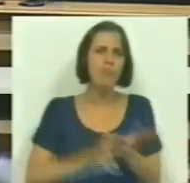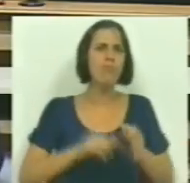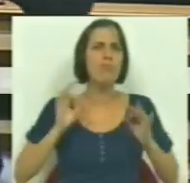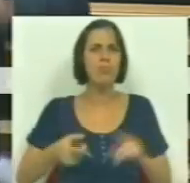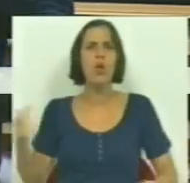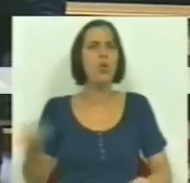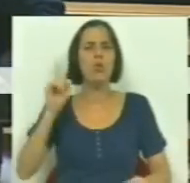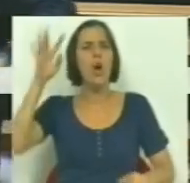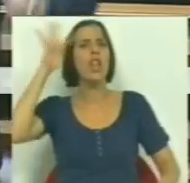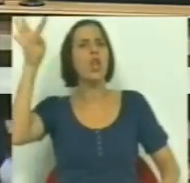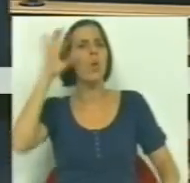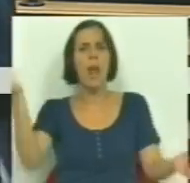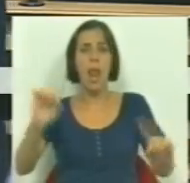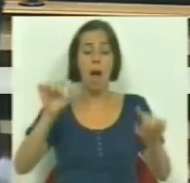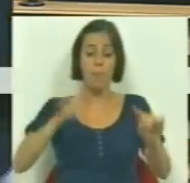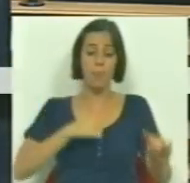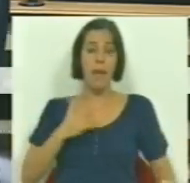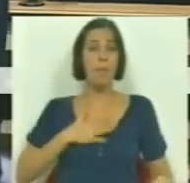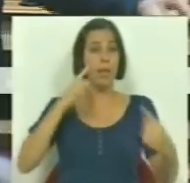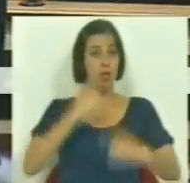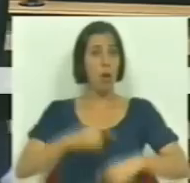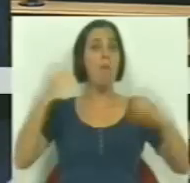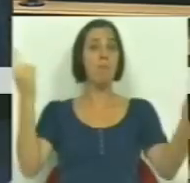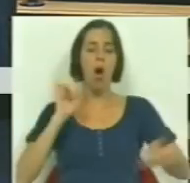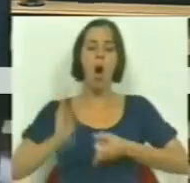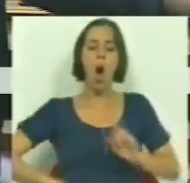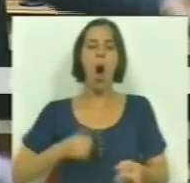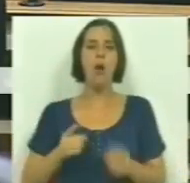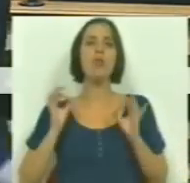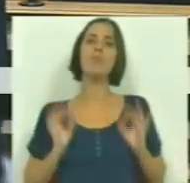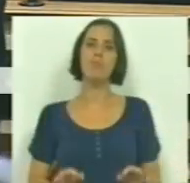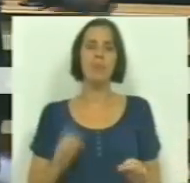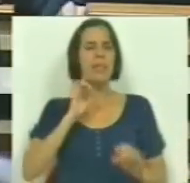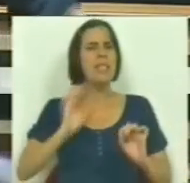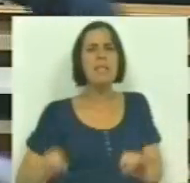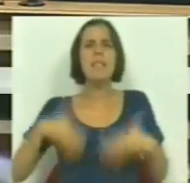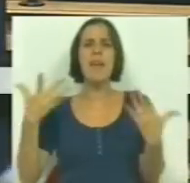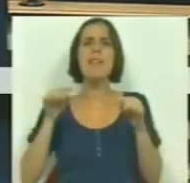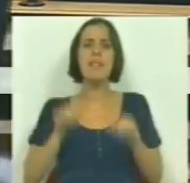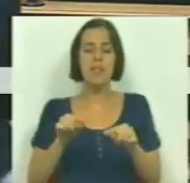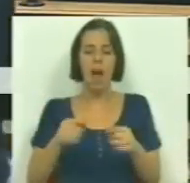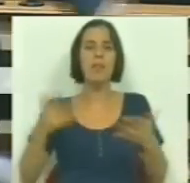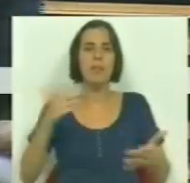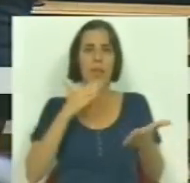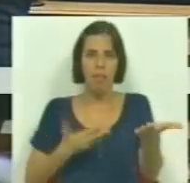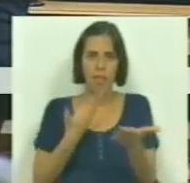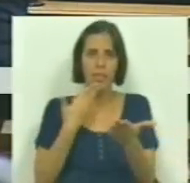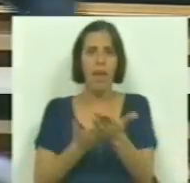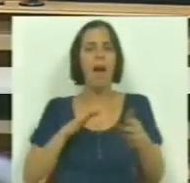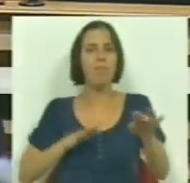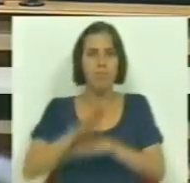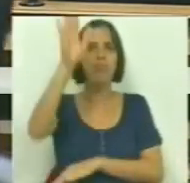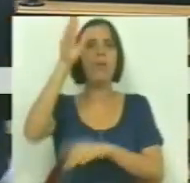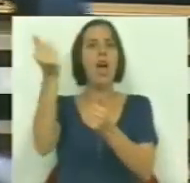e não apenas na teoria estas empresas públicas naquilo que devem ser pilares fundamentais e alavecas fundamentais para a